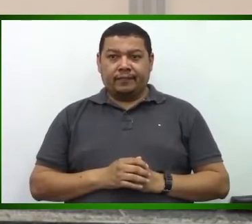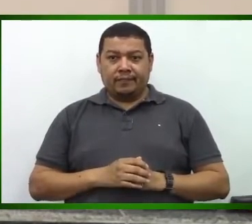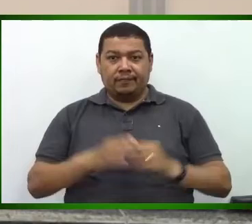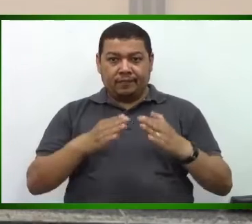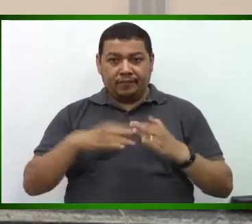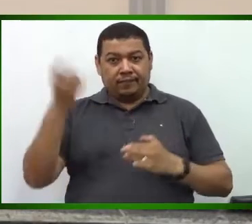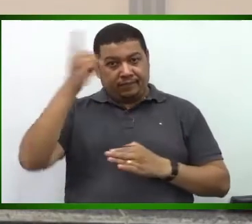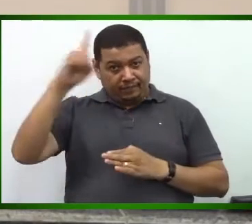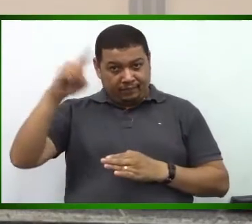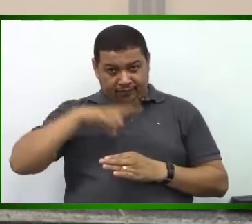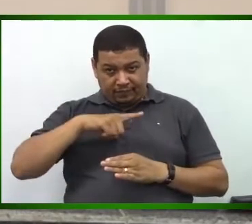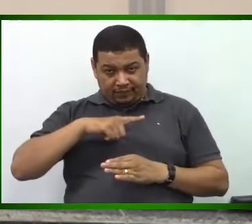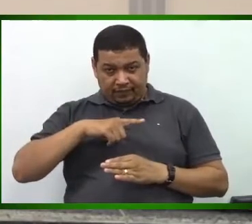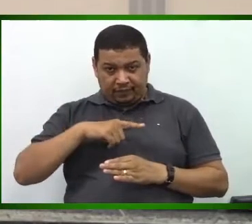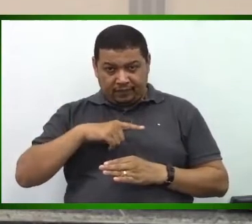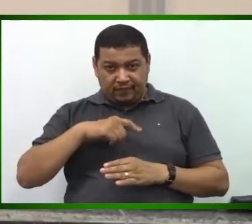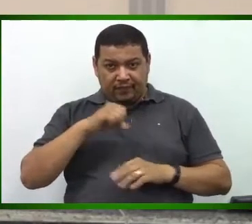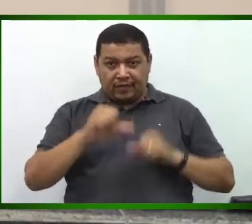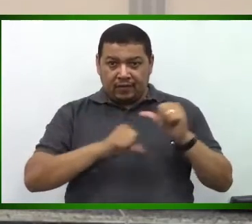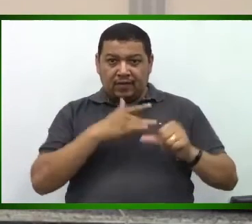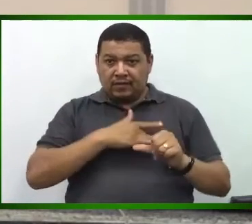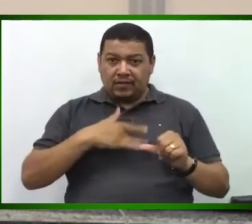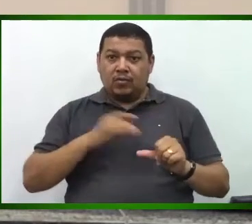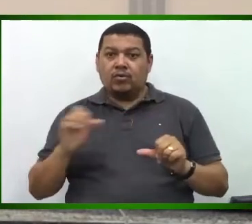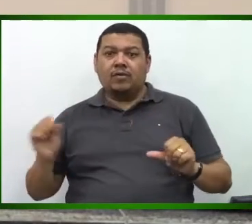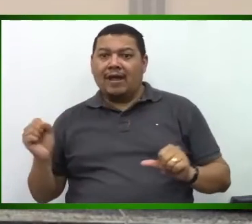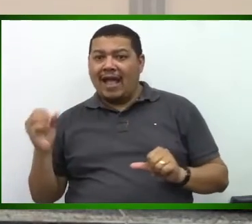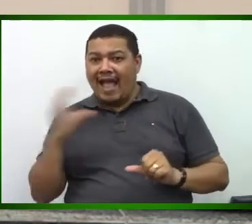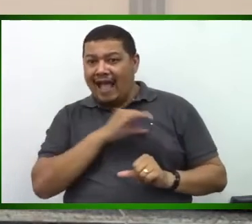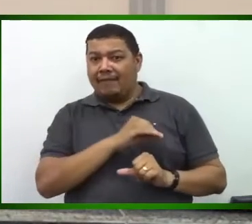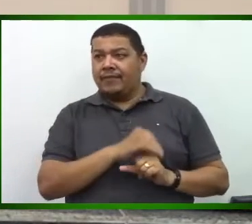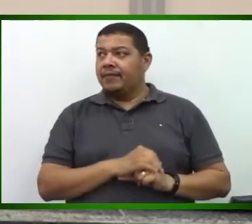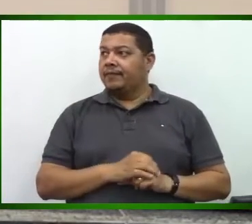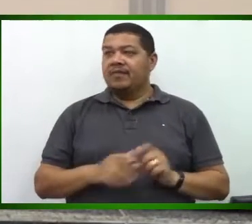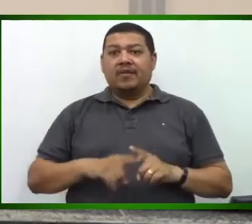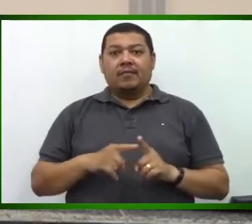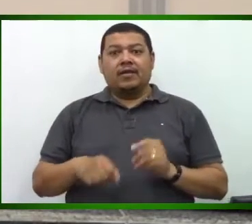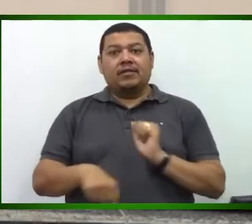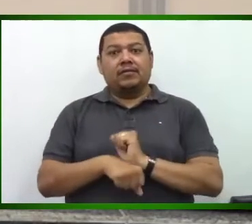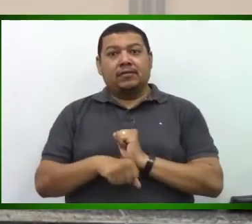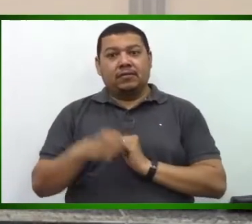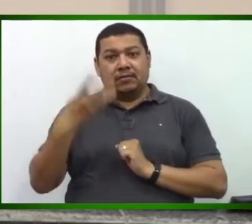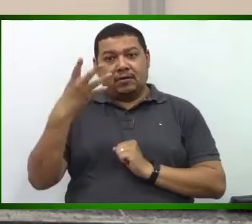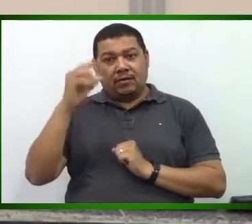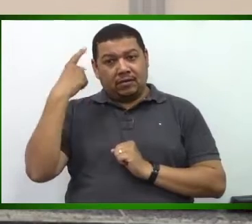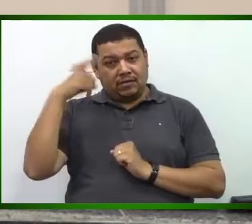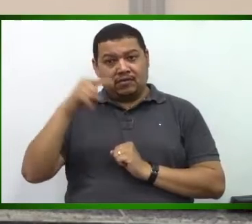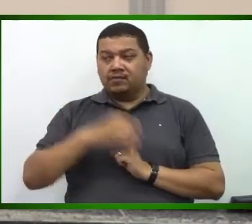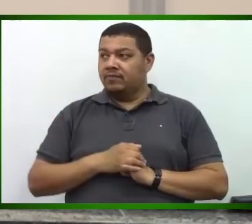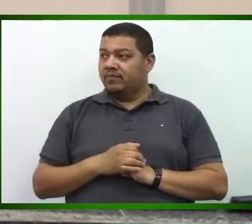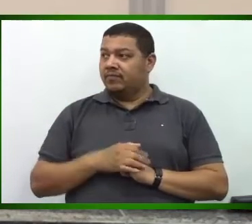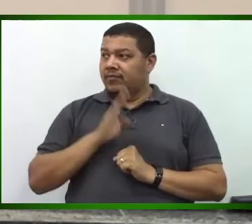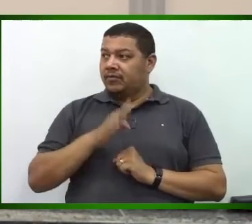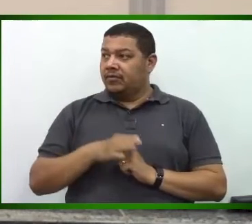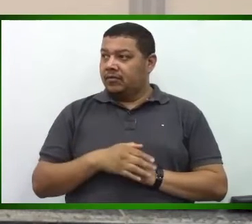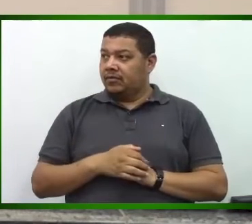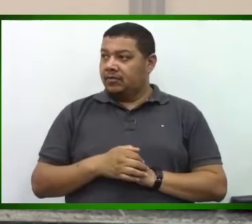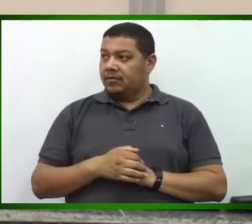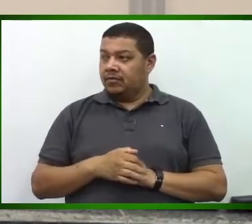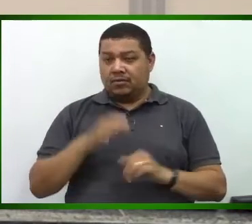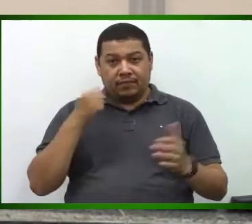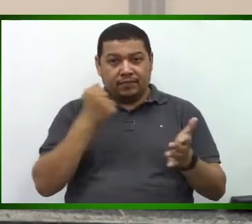pedido a Deus que você se recupere rapidamente da cirurgia. Mas depois de 40 dias da cirurgia, ele já pagou na rede